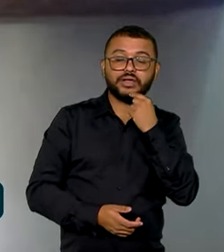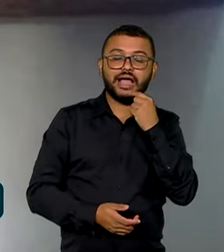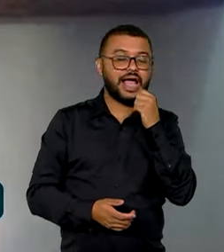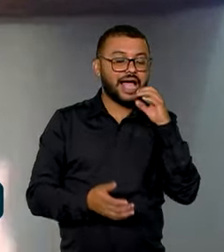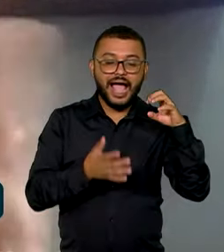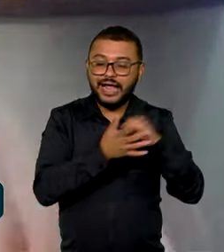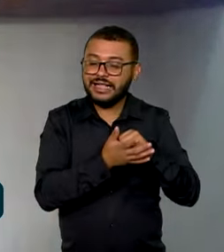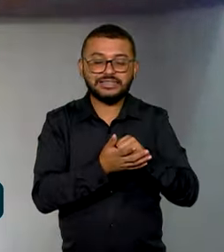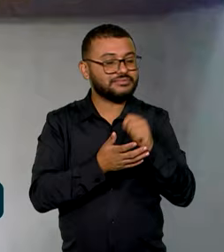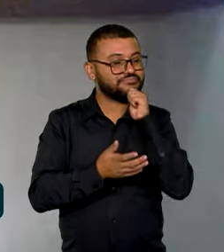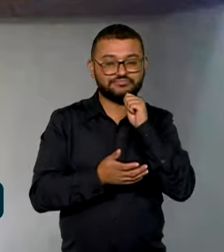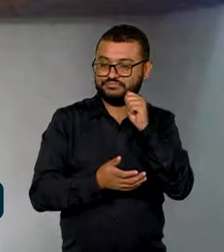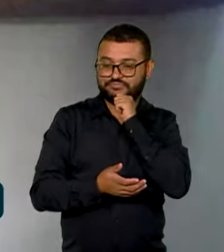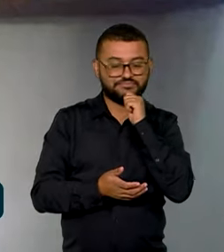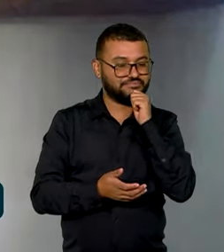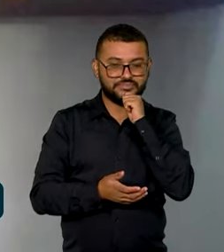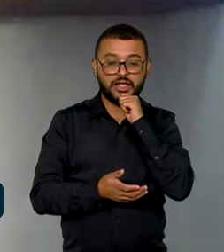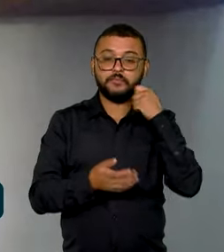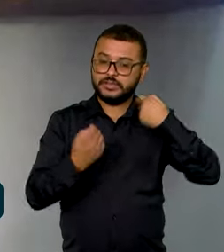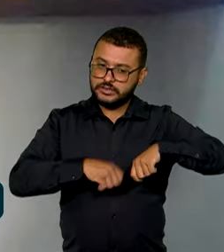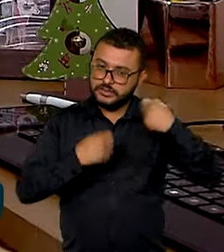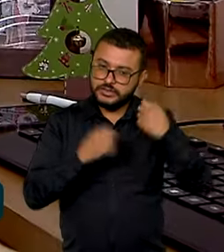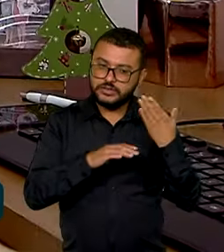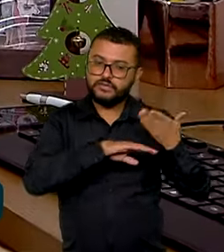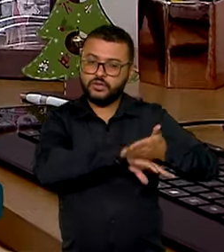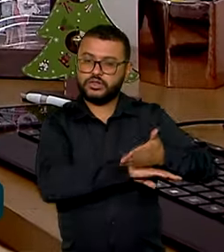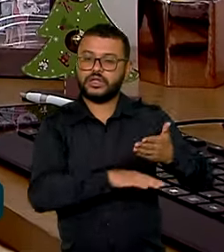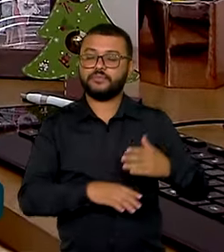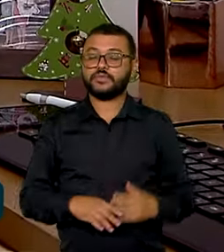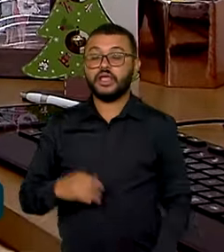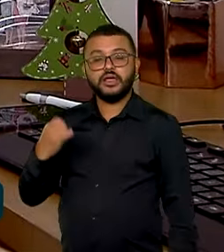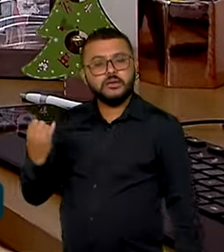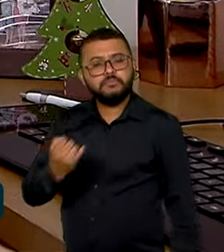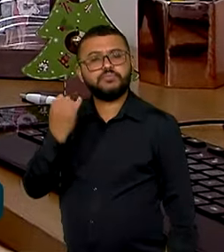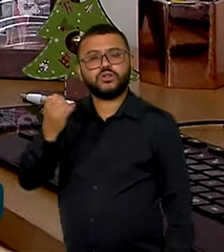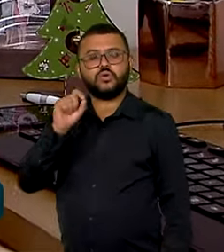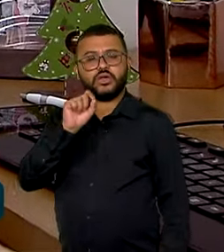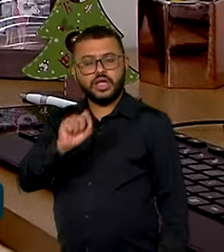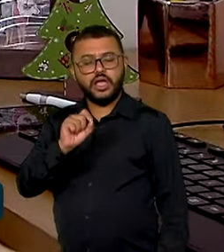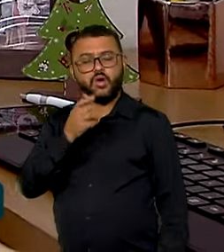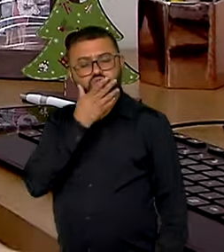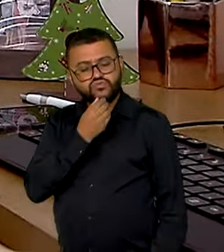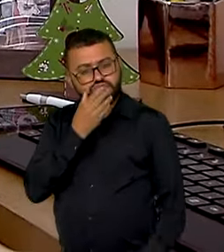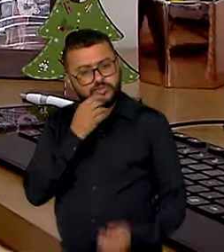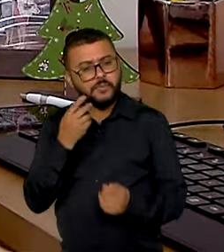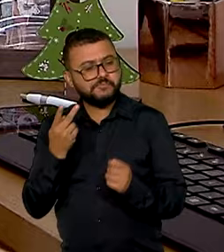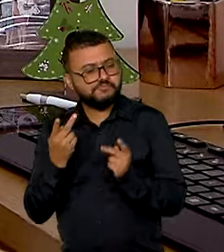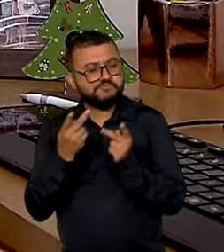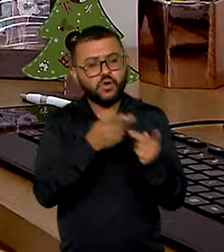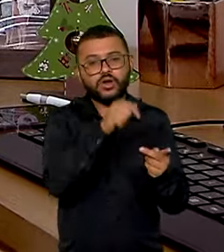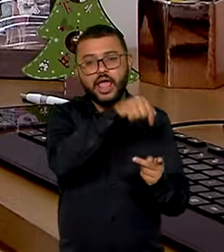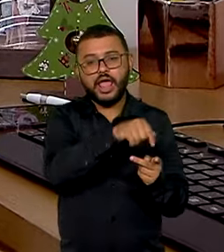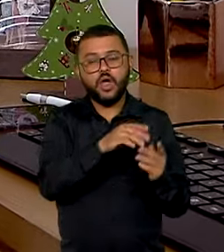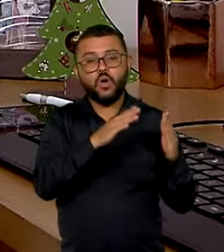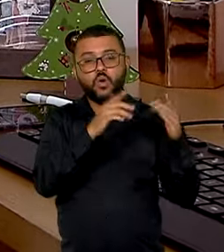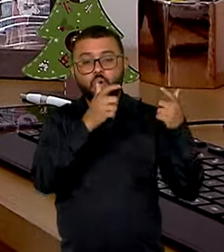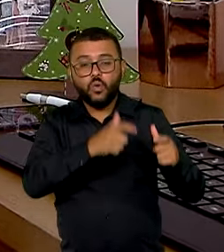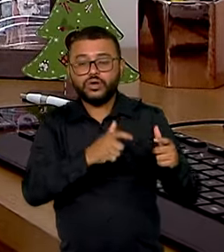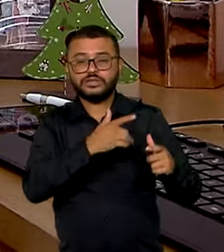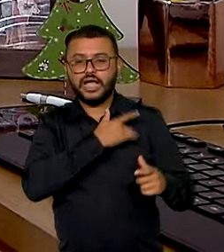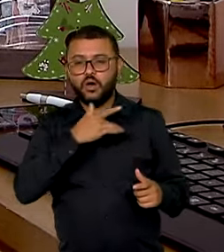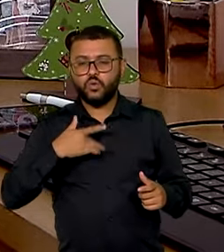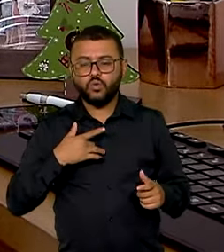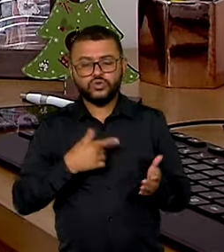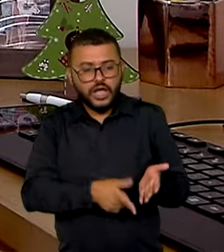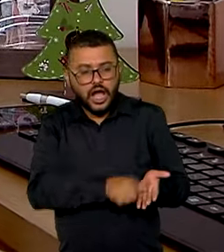cadastrada na unidade básica de saúde. É muito importante que os homens procurem a atenção primária à saúde.